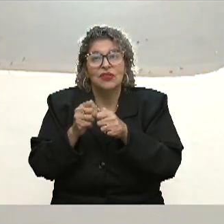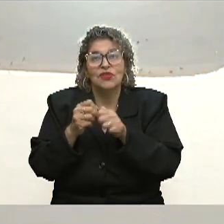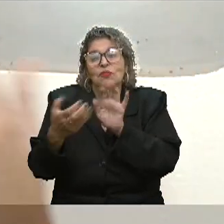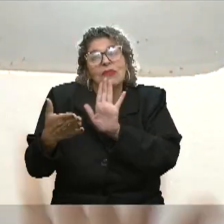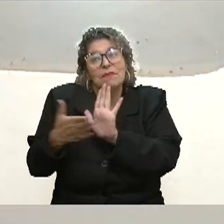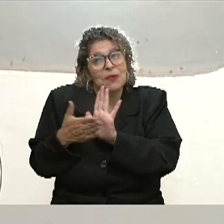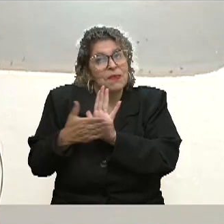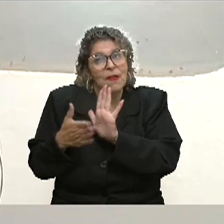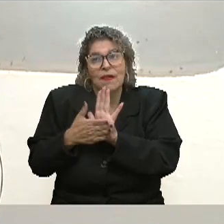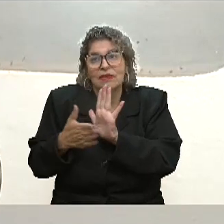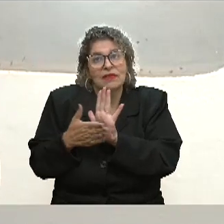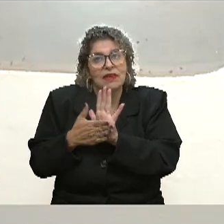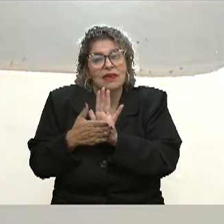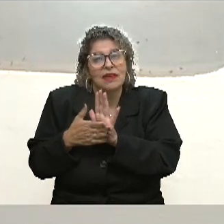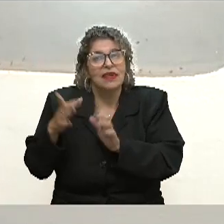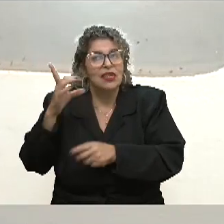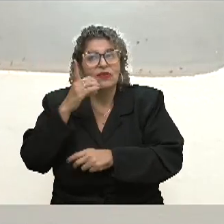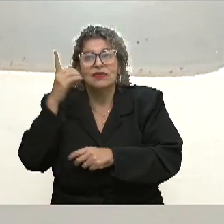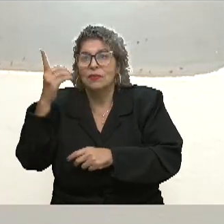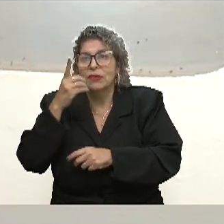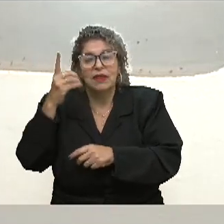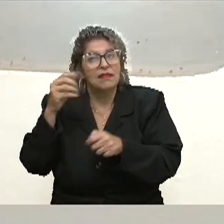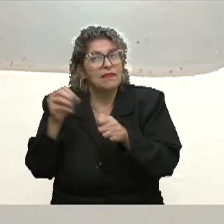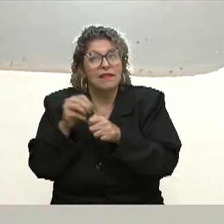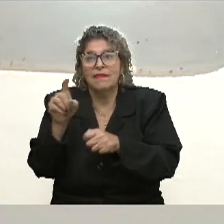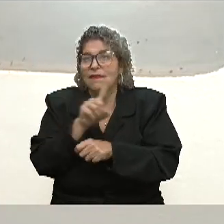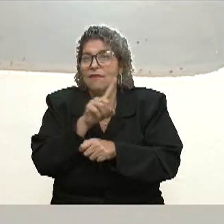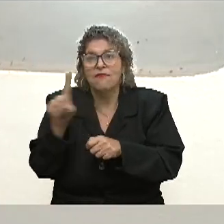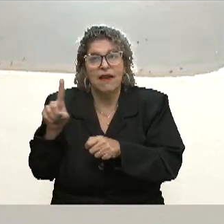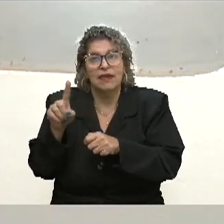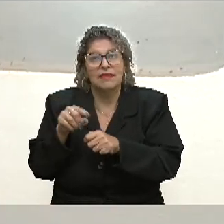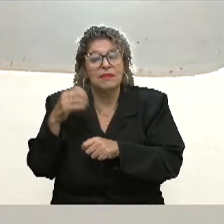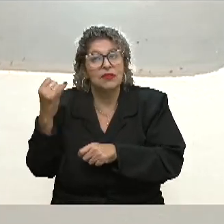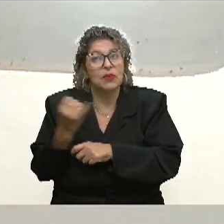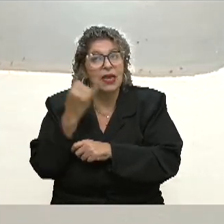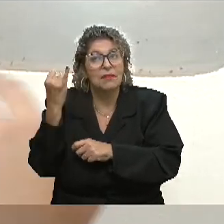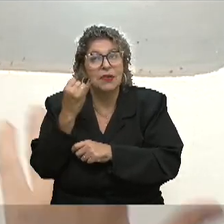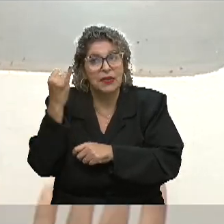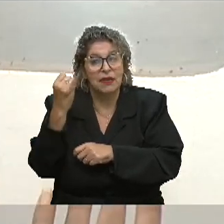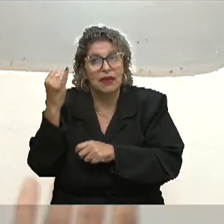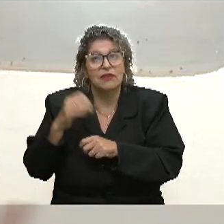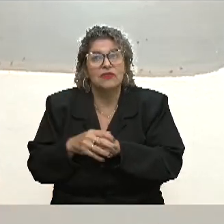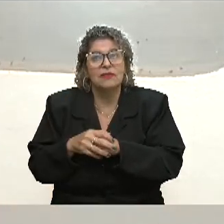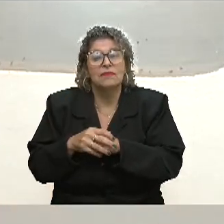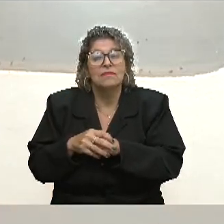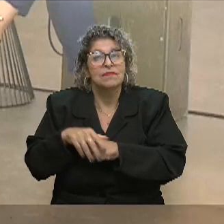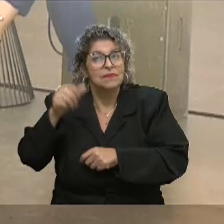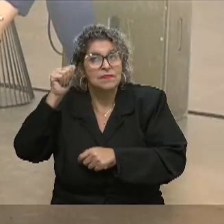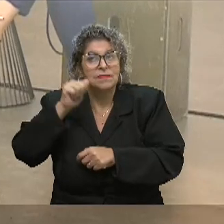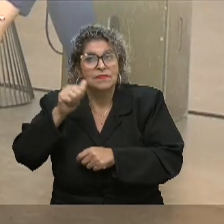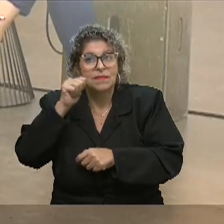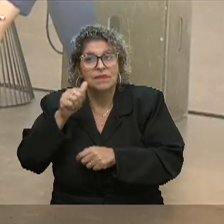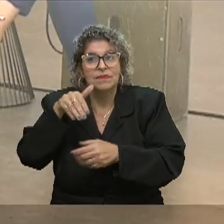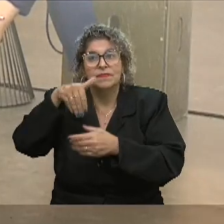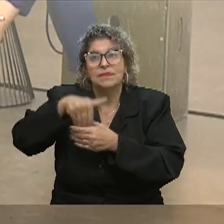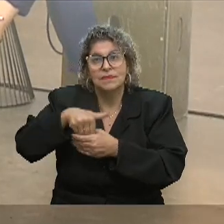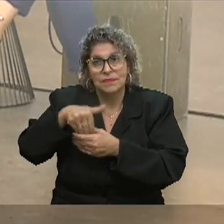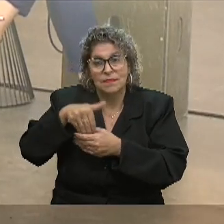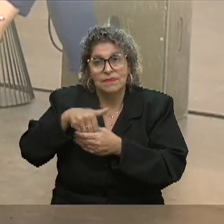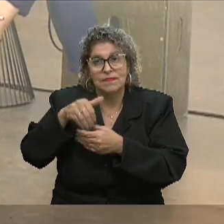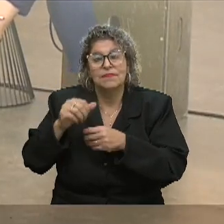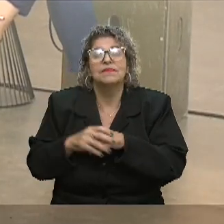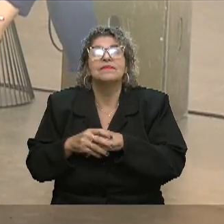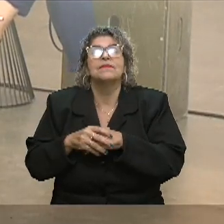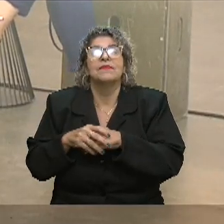propostas e às vezes eles não cumprem. Mas eu acho que o mais importante é ver também as mulheres que estão se candidatando nessa nova